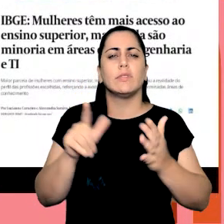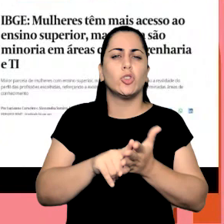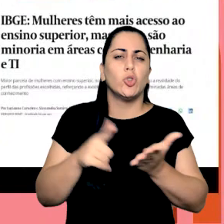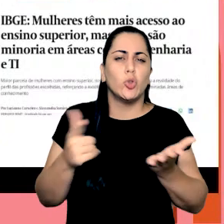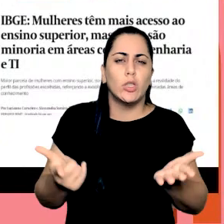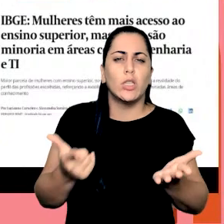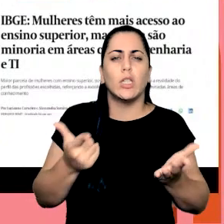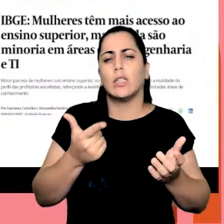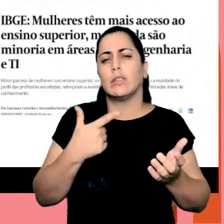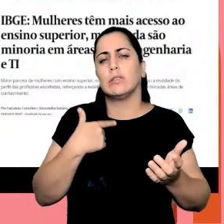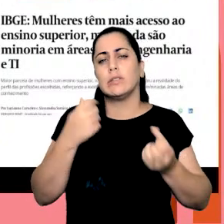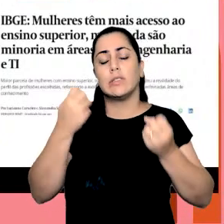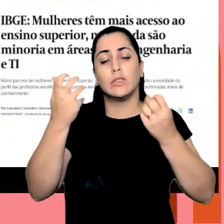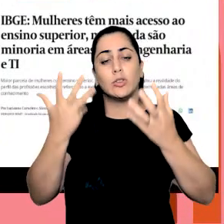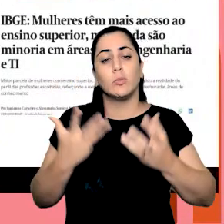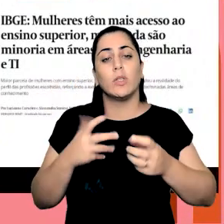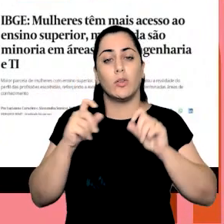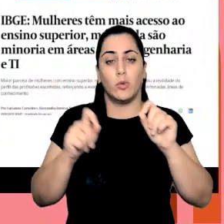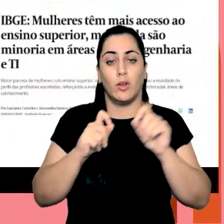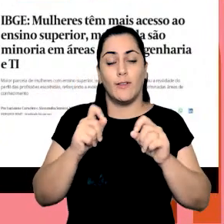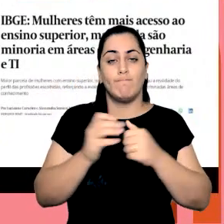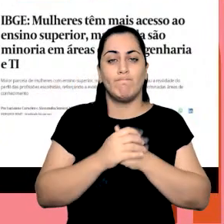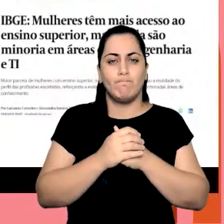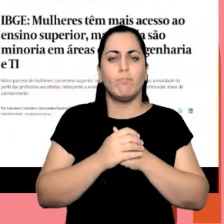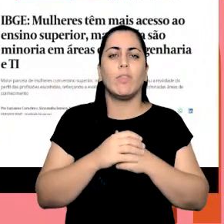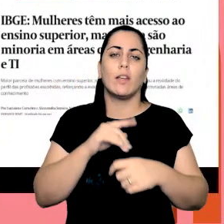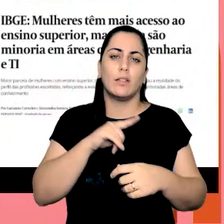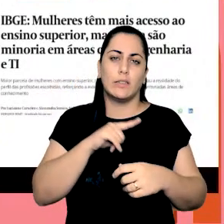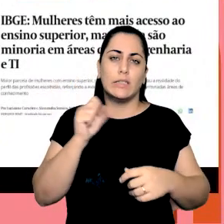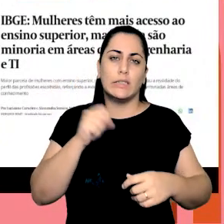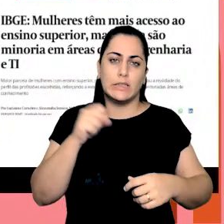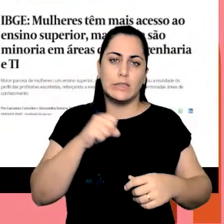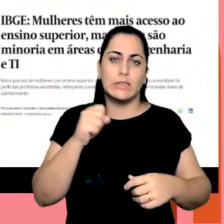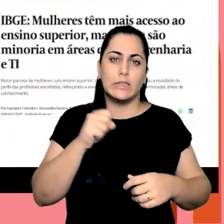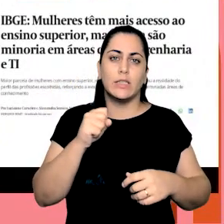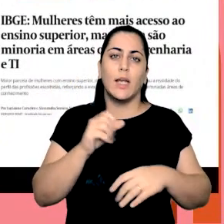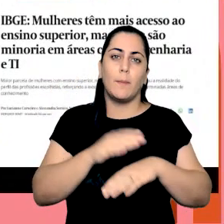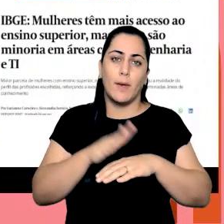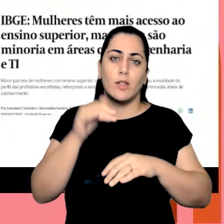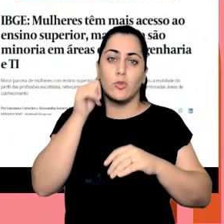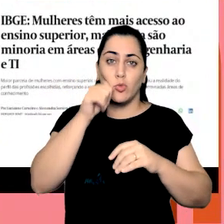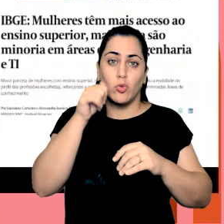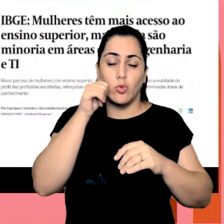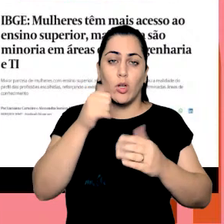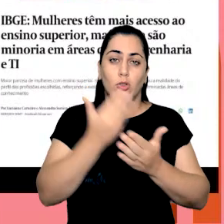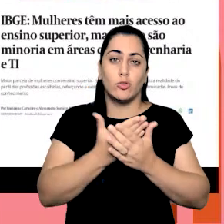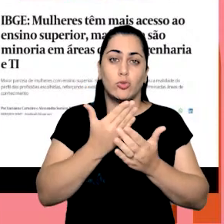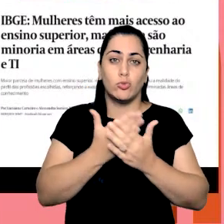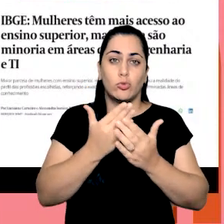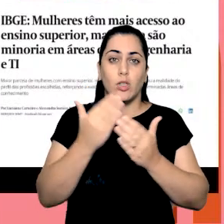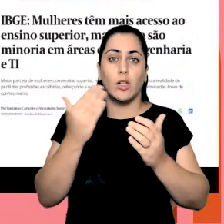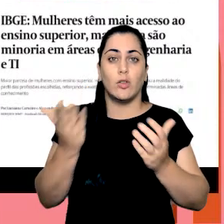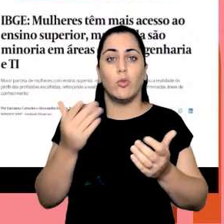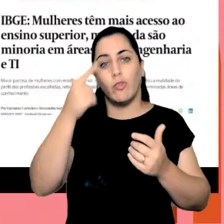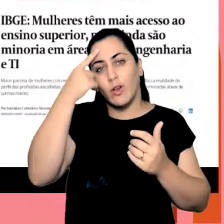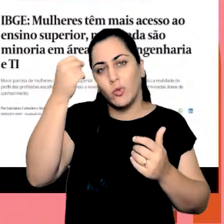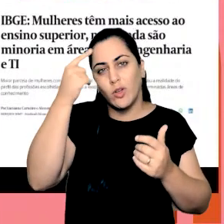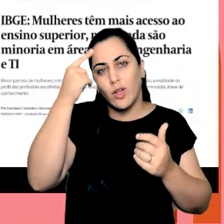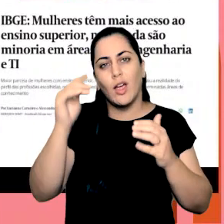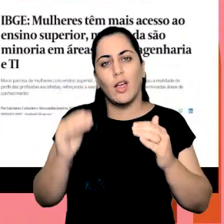reportagens, várias situações falando, olha, temos realmente mais mulheres no ensino superior, e vem o mais,